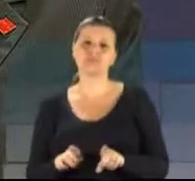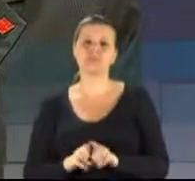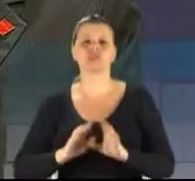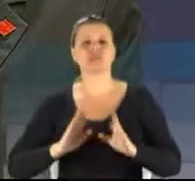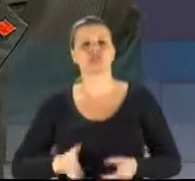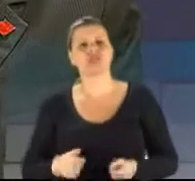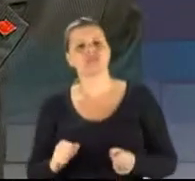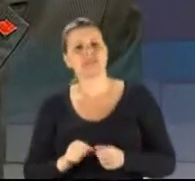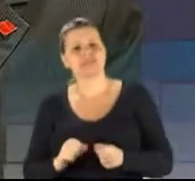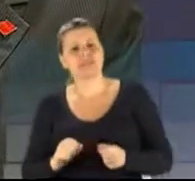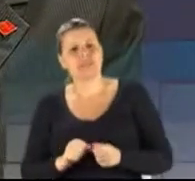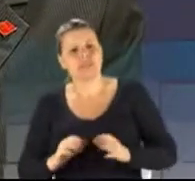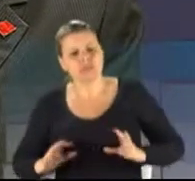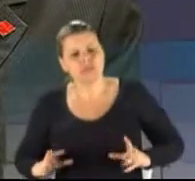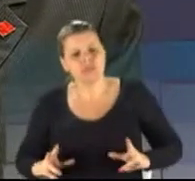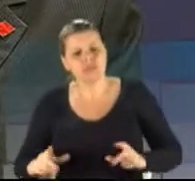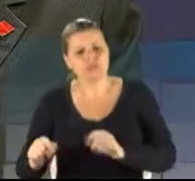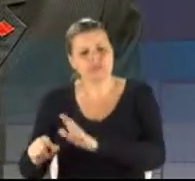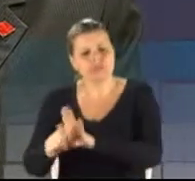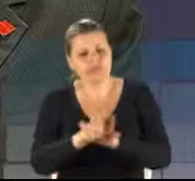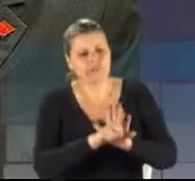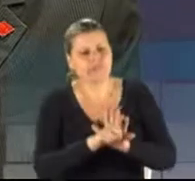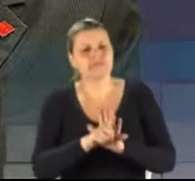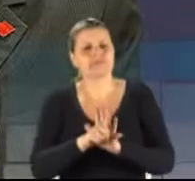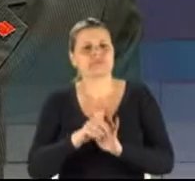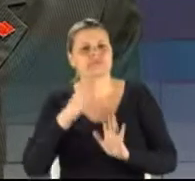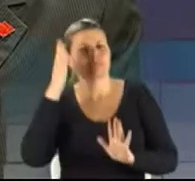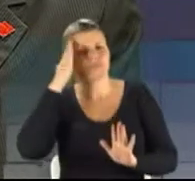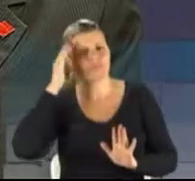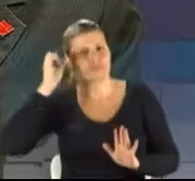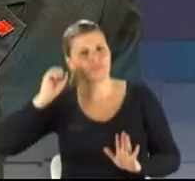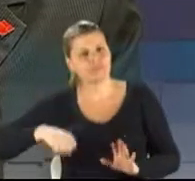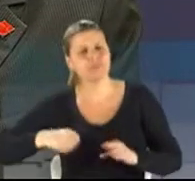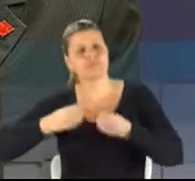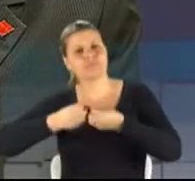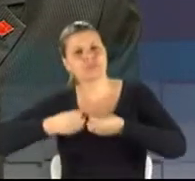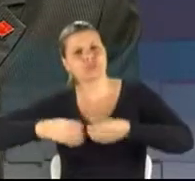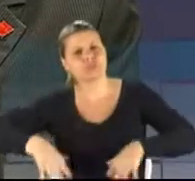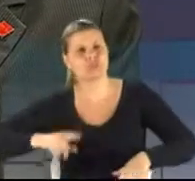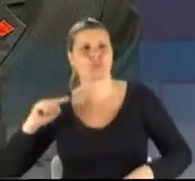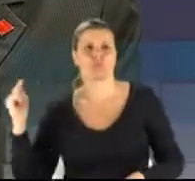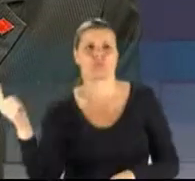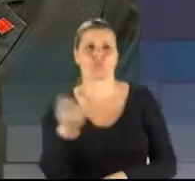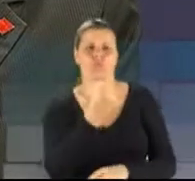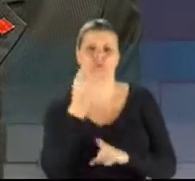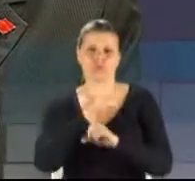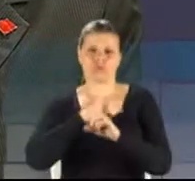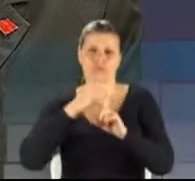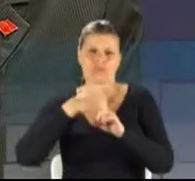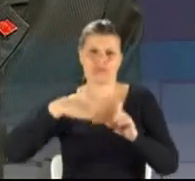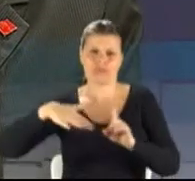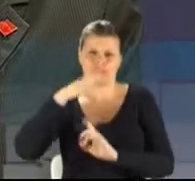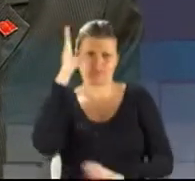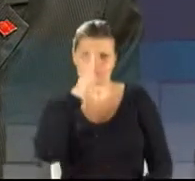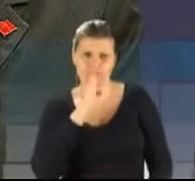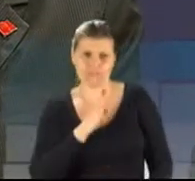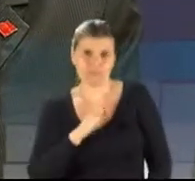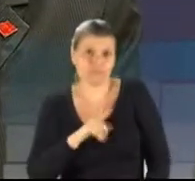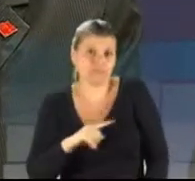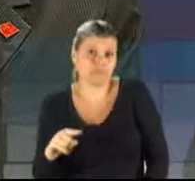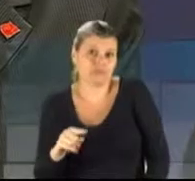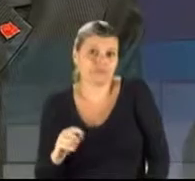todas essas leis que nós sabemos que prejudica muito toda a sociedade brasileira. Eles estão juntos.